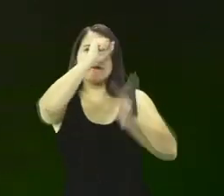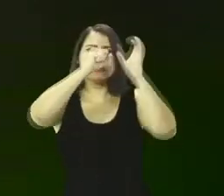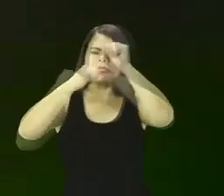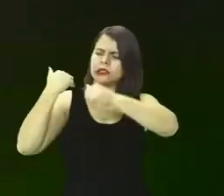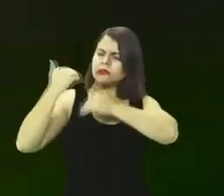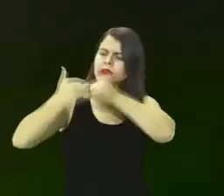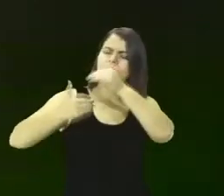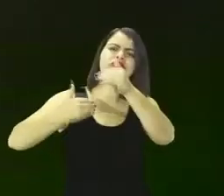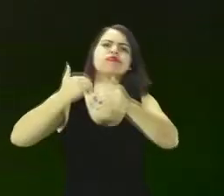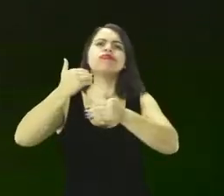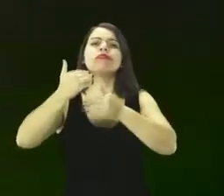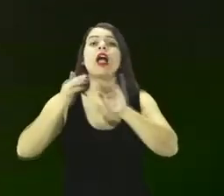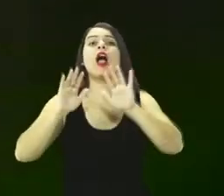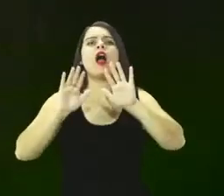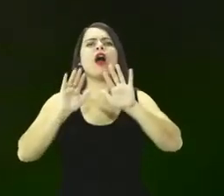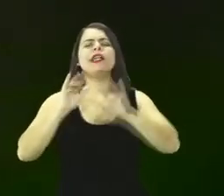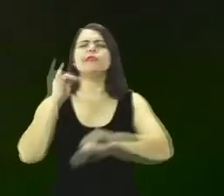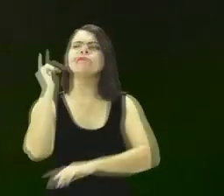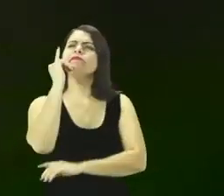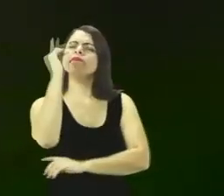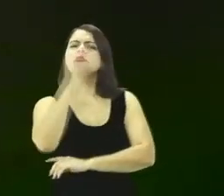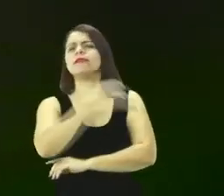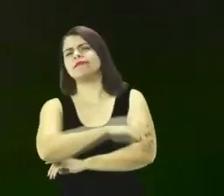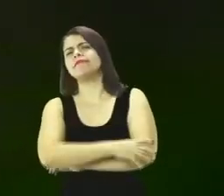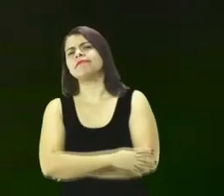mais. Olha que interessante isso.